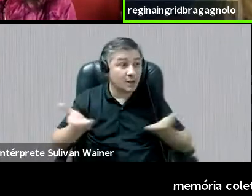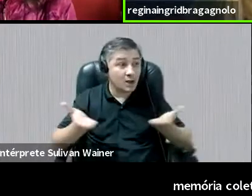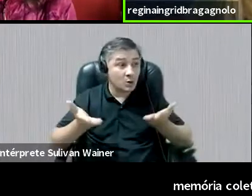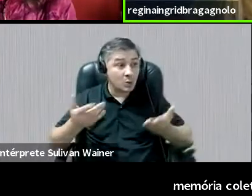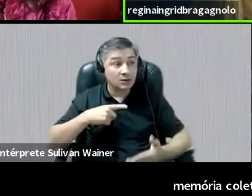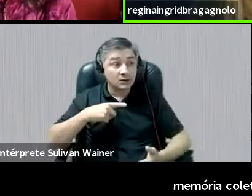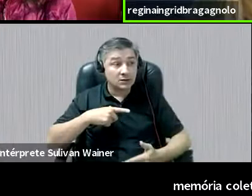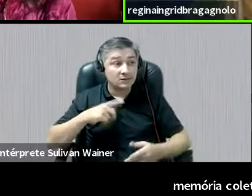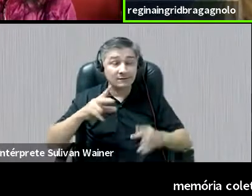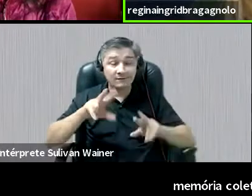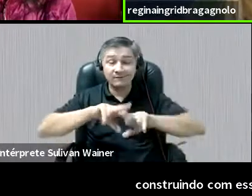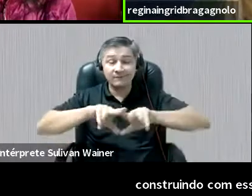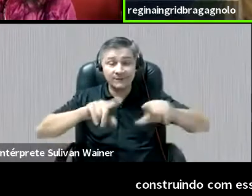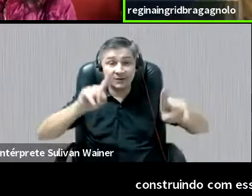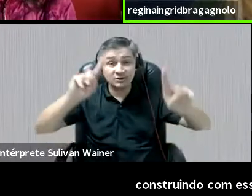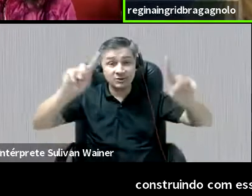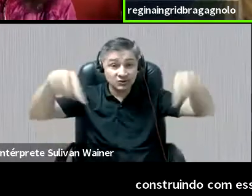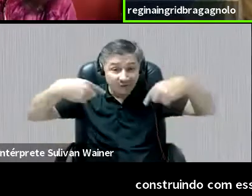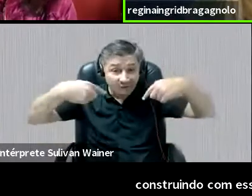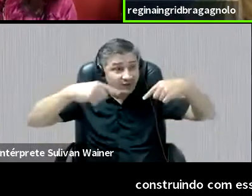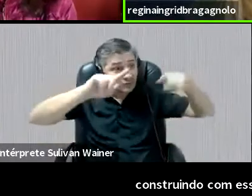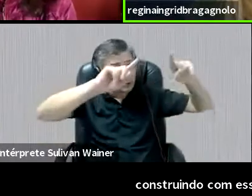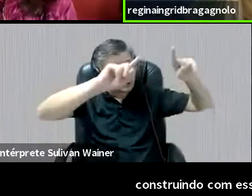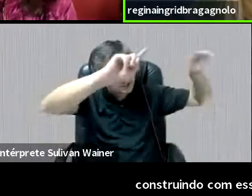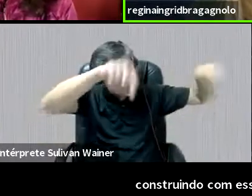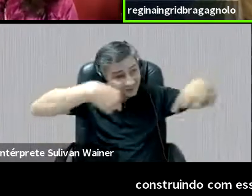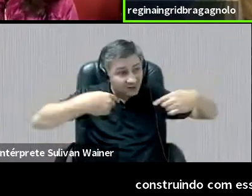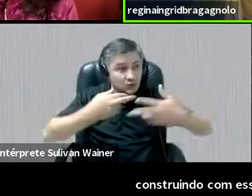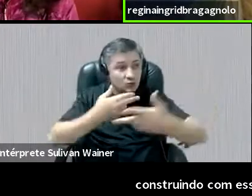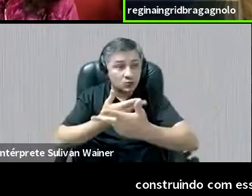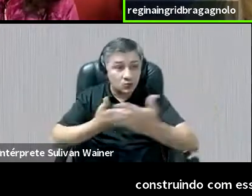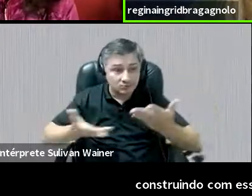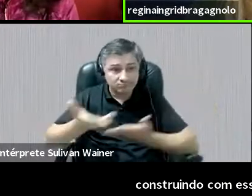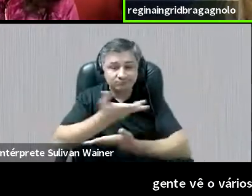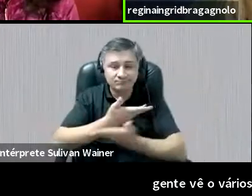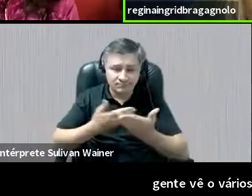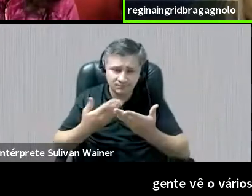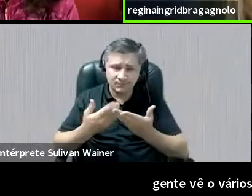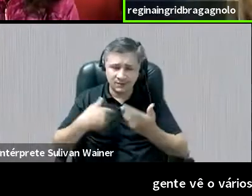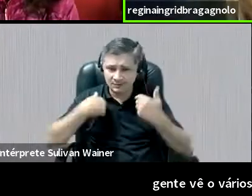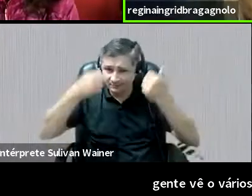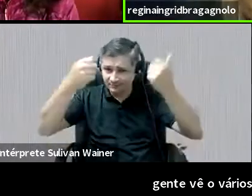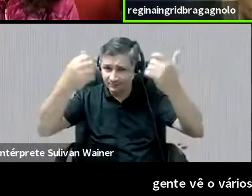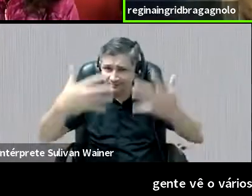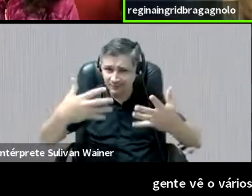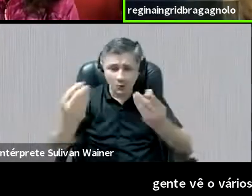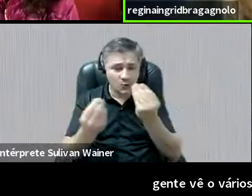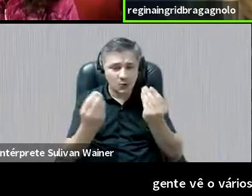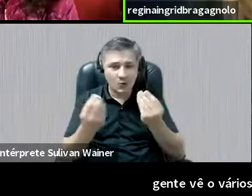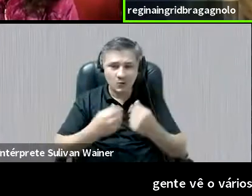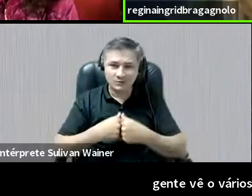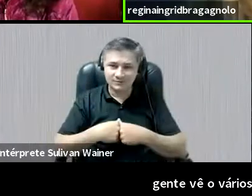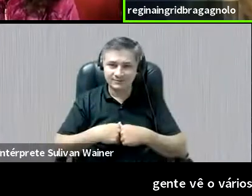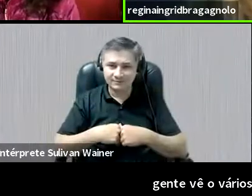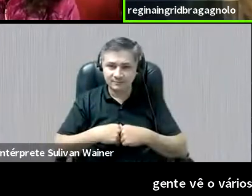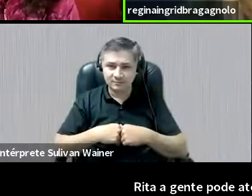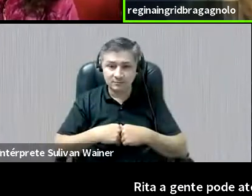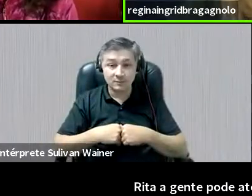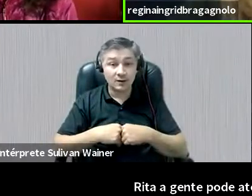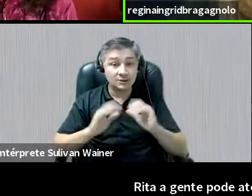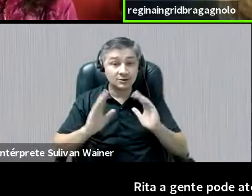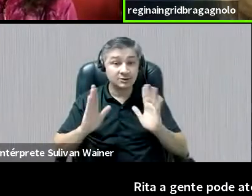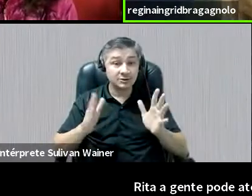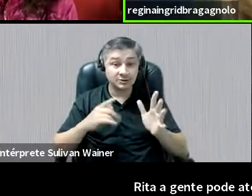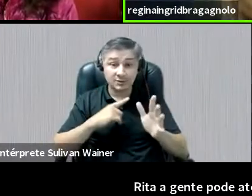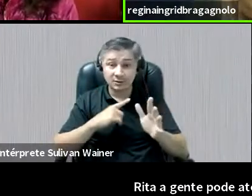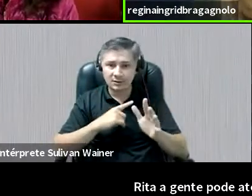desafios, né, Rita, e a gente pode até comentar um pouco como foi, né, muito rapidamente falando para vocês, a gente teve